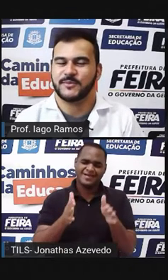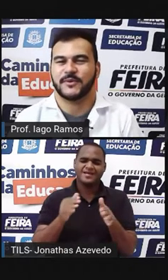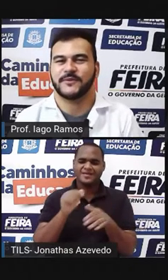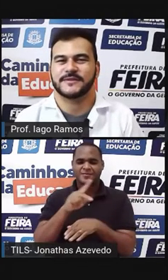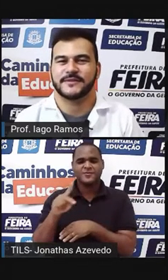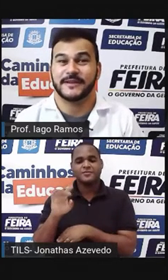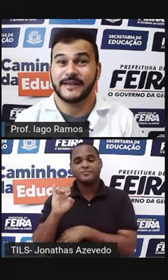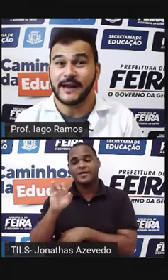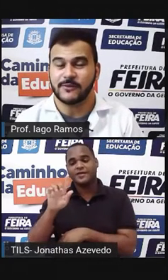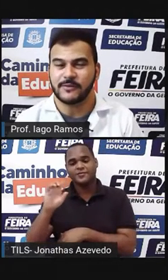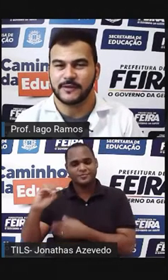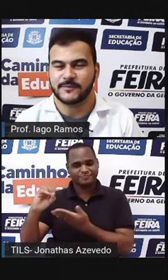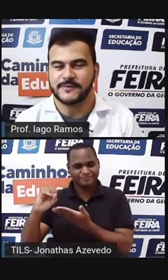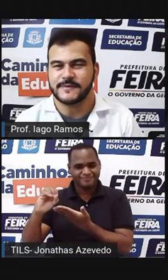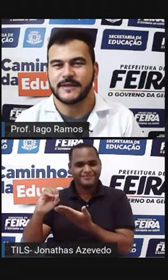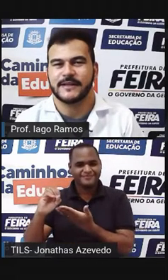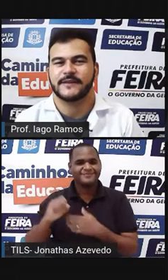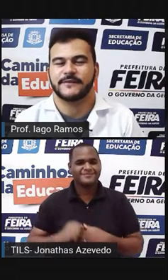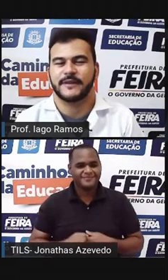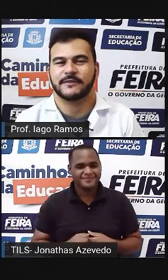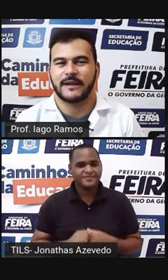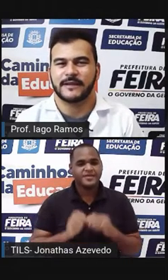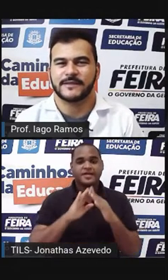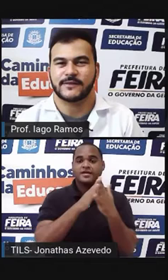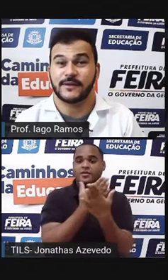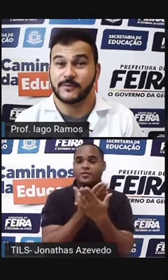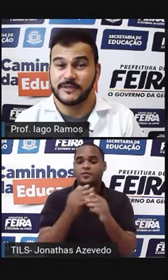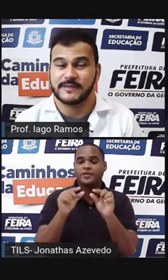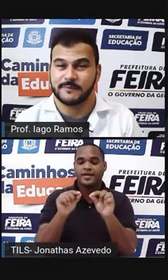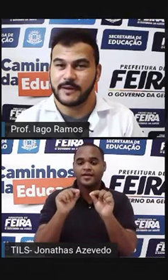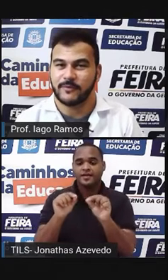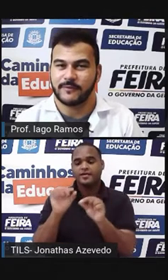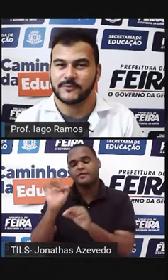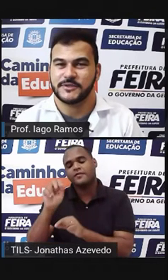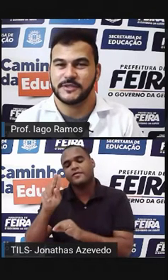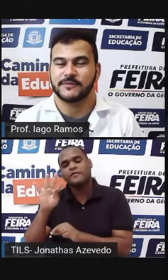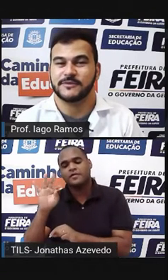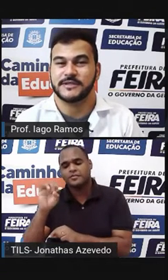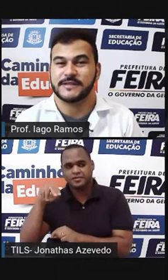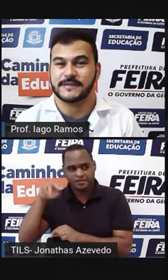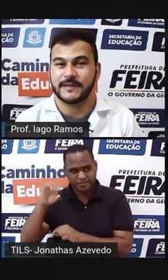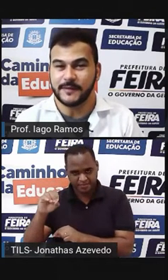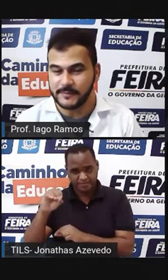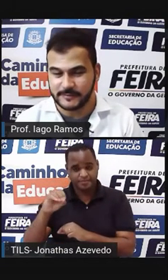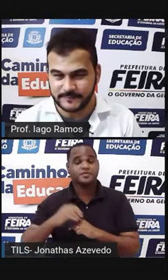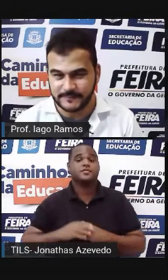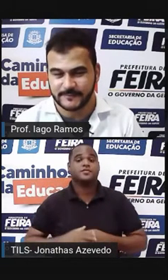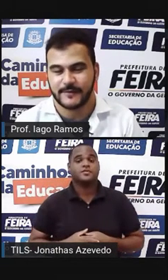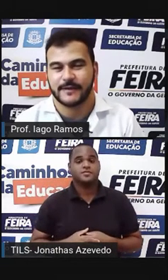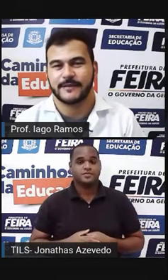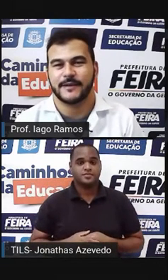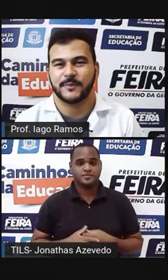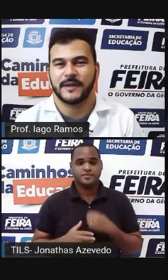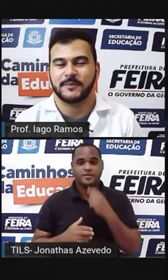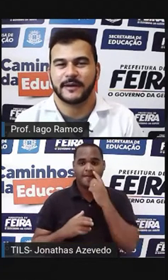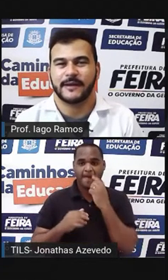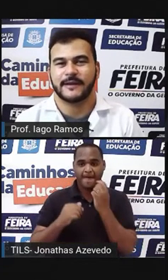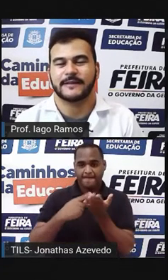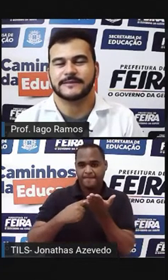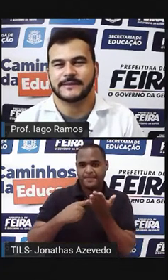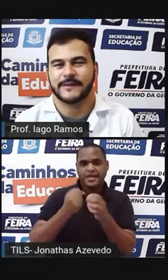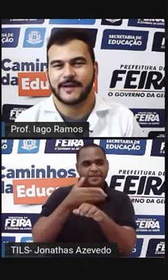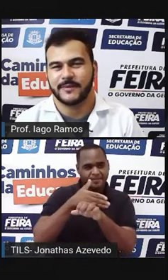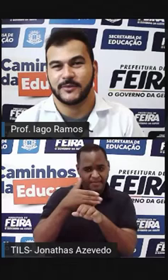sou eu, o professor Iago Ramos, venho lá da Escola Municipal Faustino Dias Lima, tenho pele